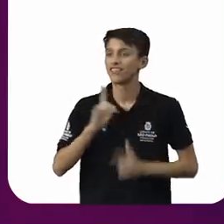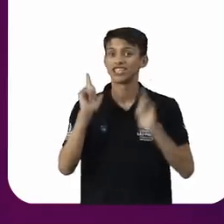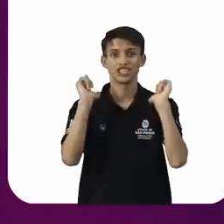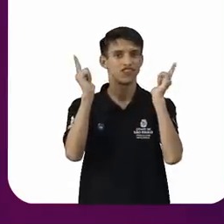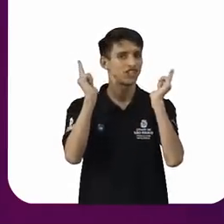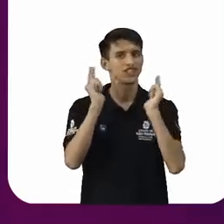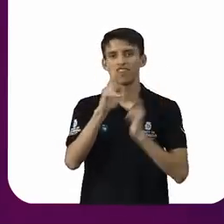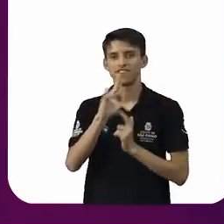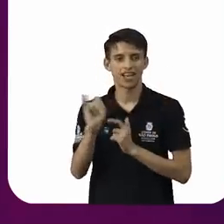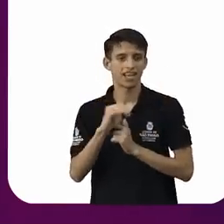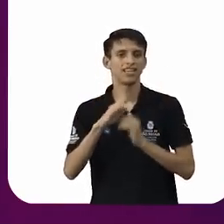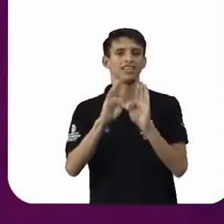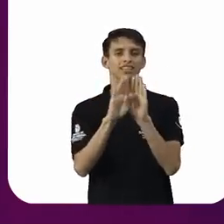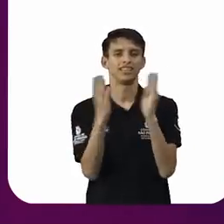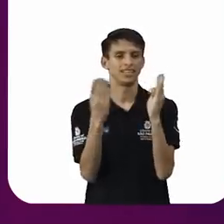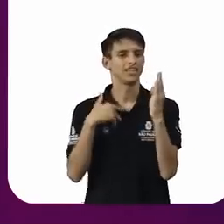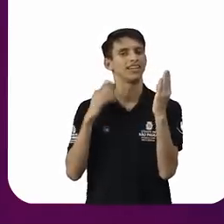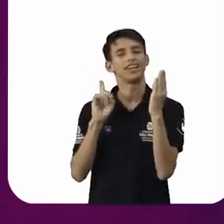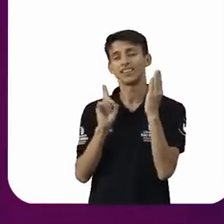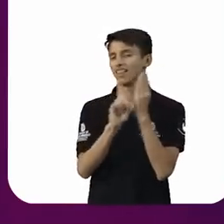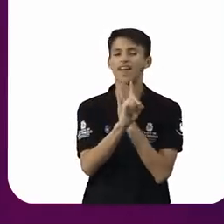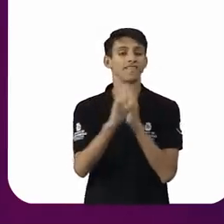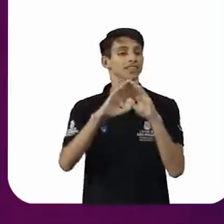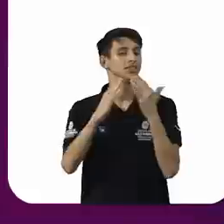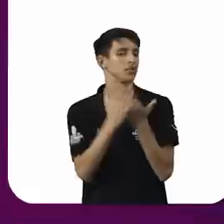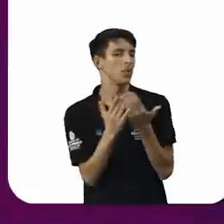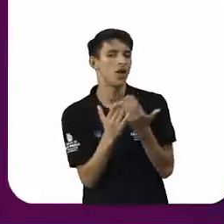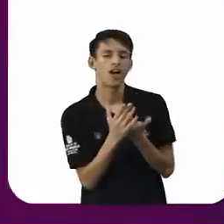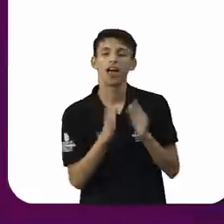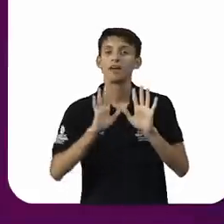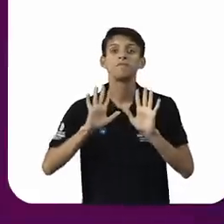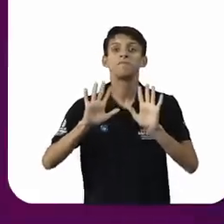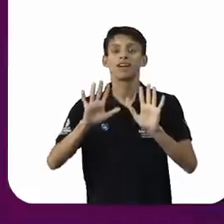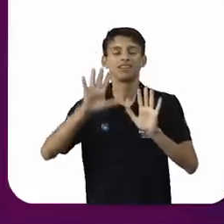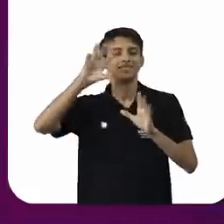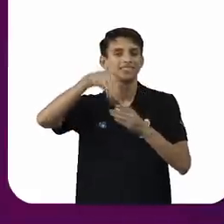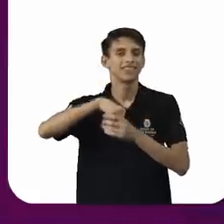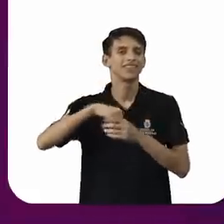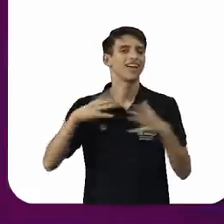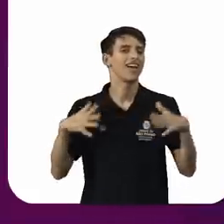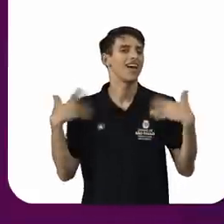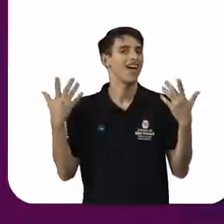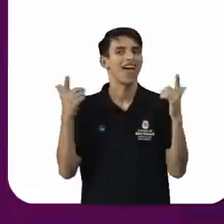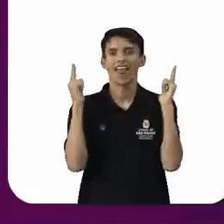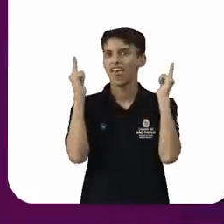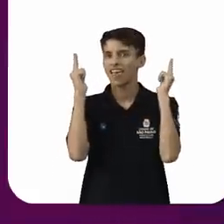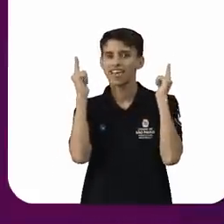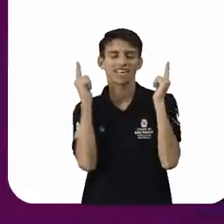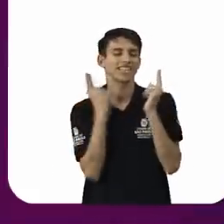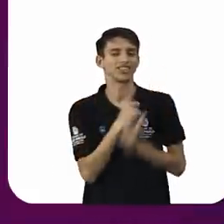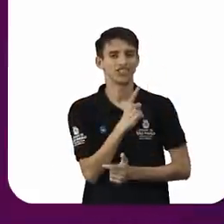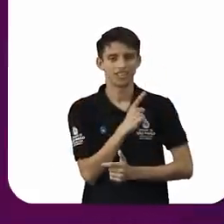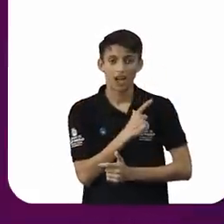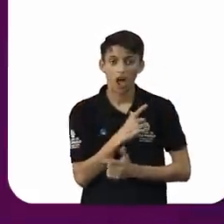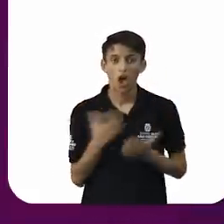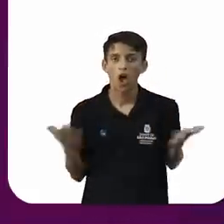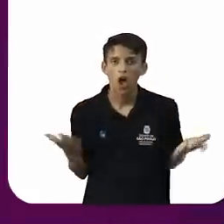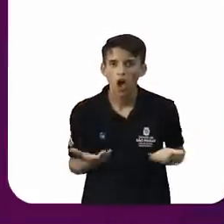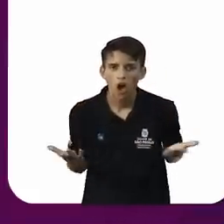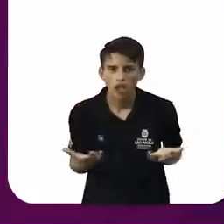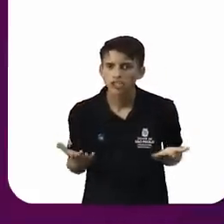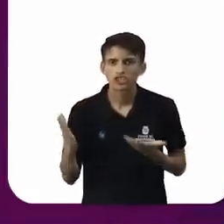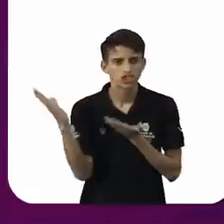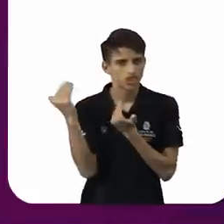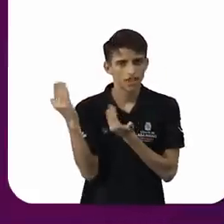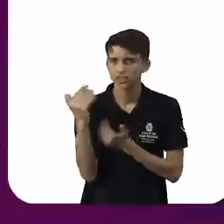portão estava aberto, você entrava assim, tinha tensões, tinha... Enfim, mas era um lugar de alegria, era um lugar de festa, de diversão. Hoje, os